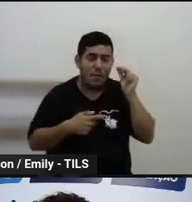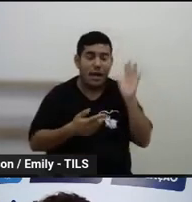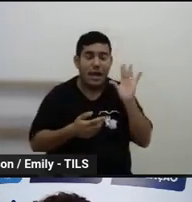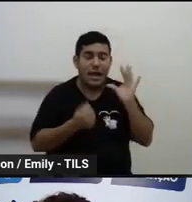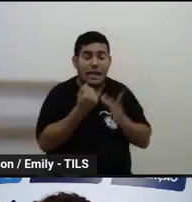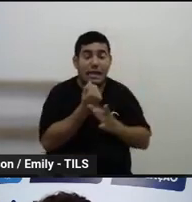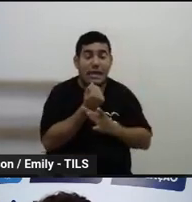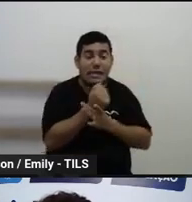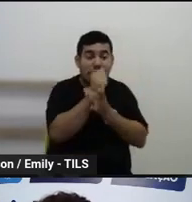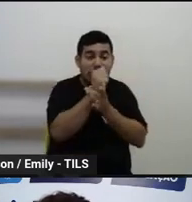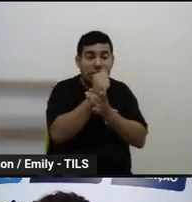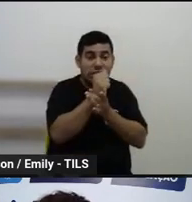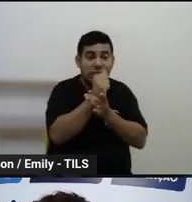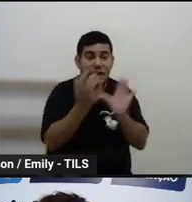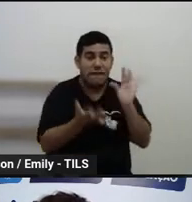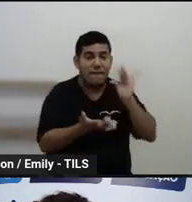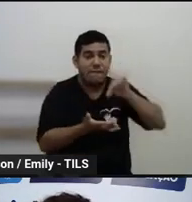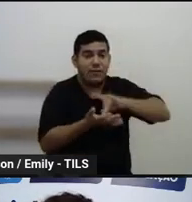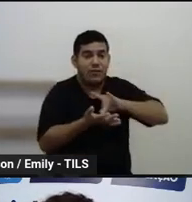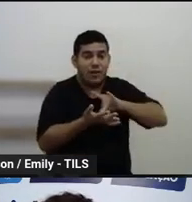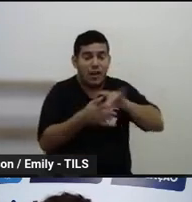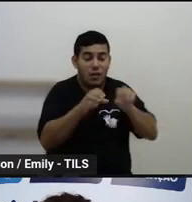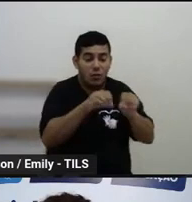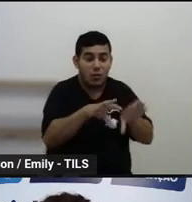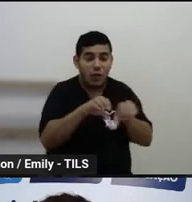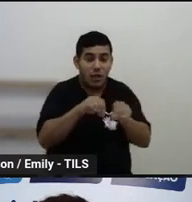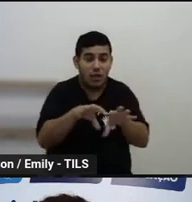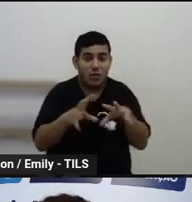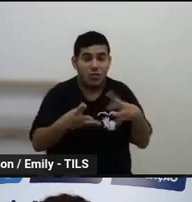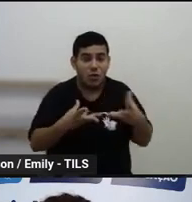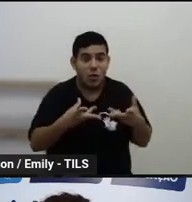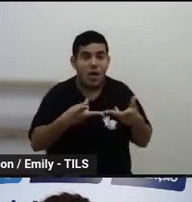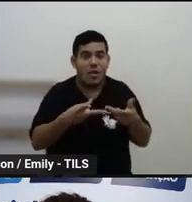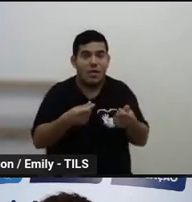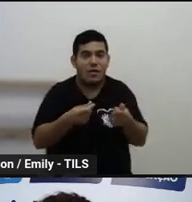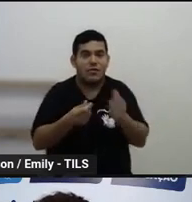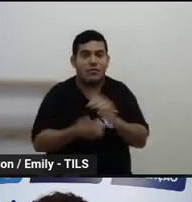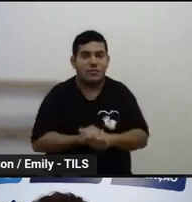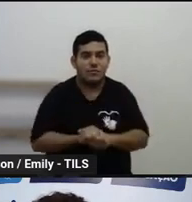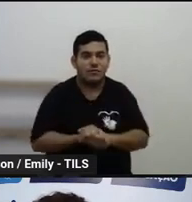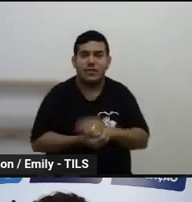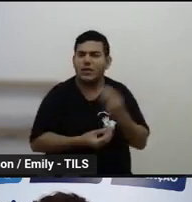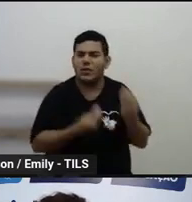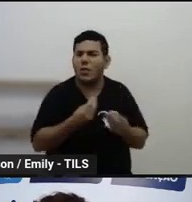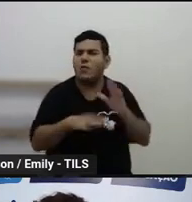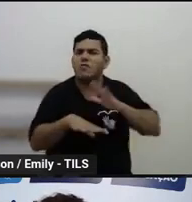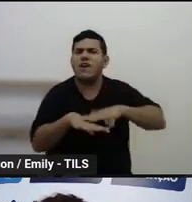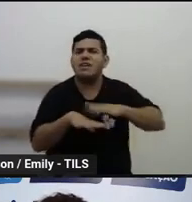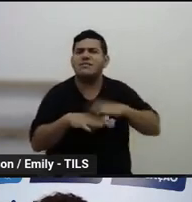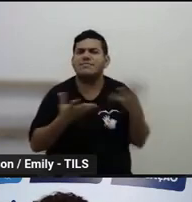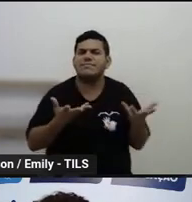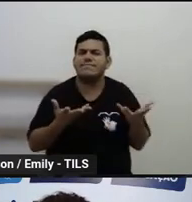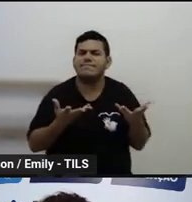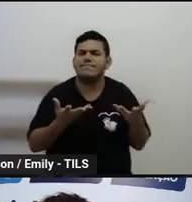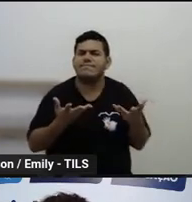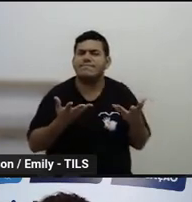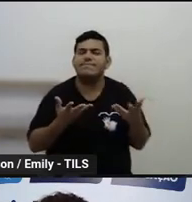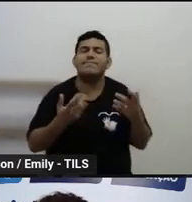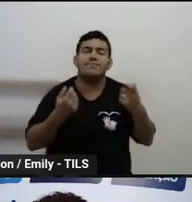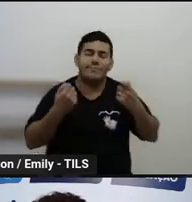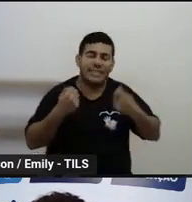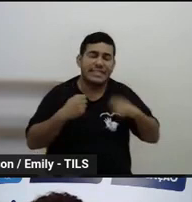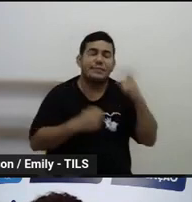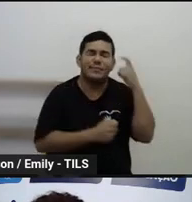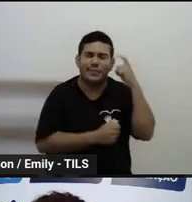a educação de qualidade a todos os nossos estudantes. Como é que a gente faz isso? A gente tem que pensar